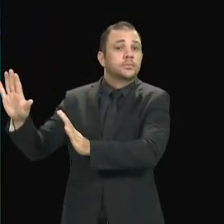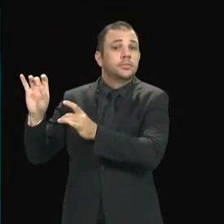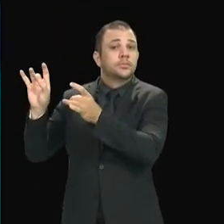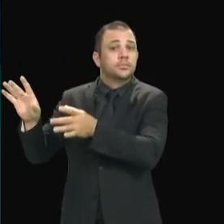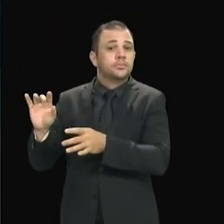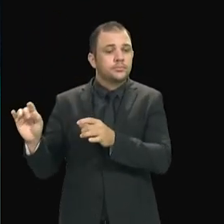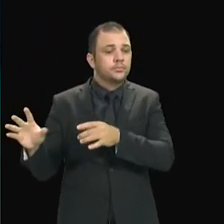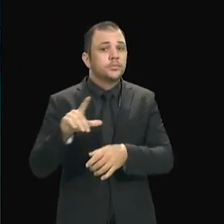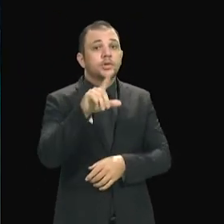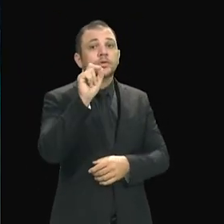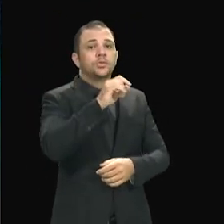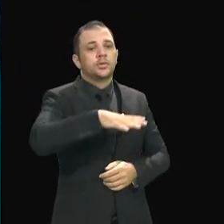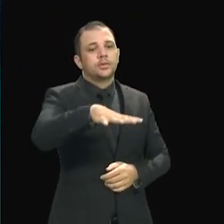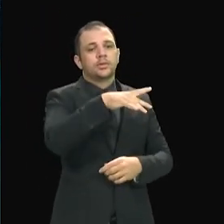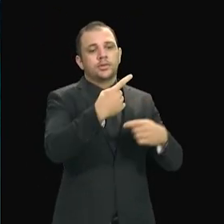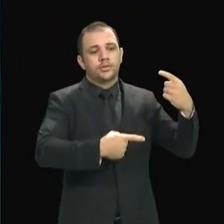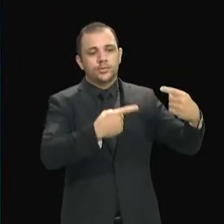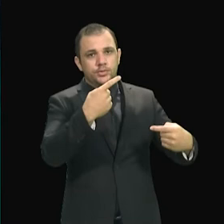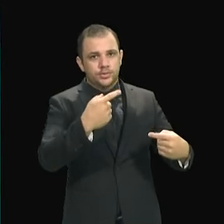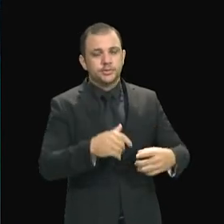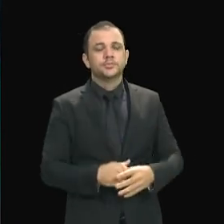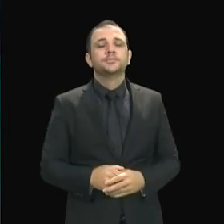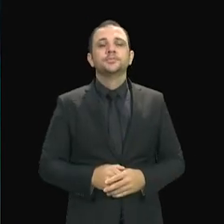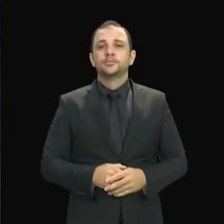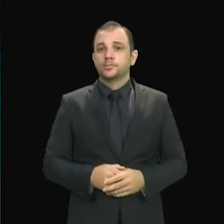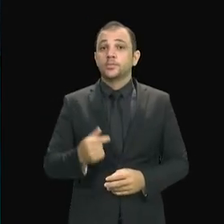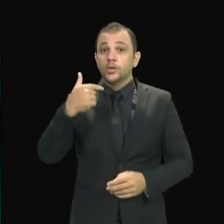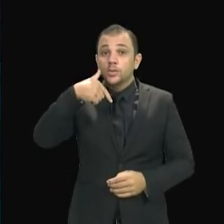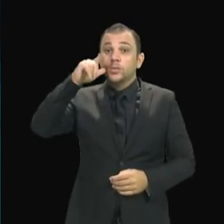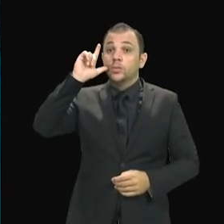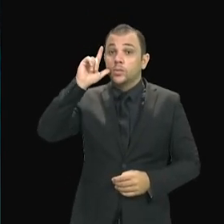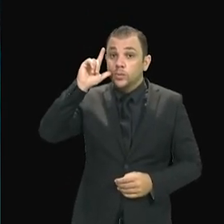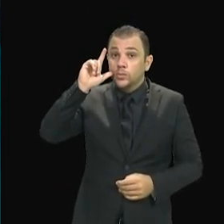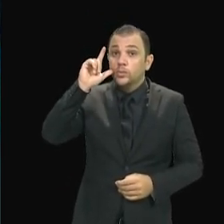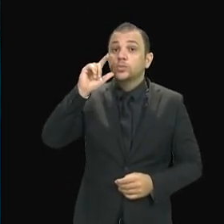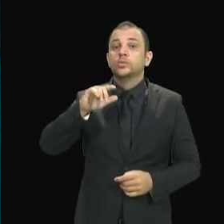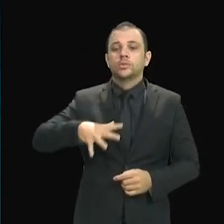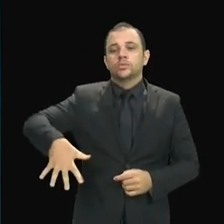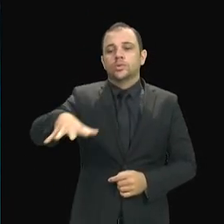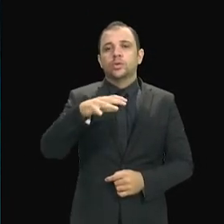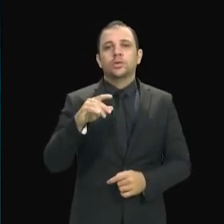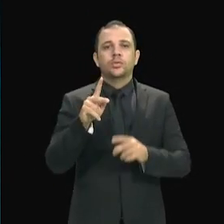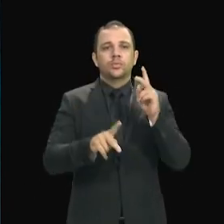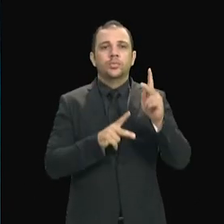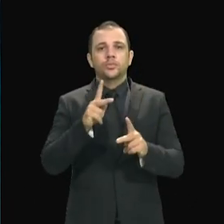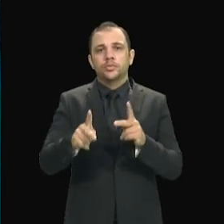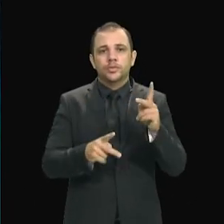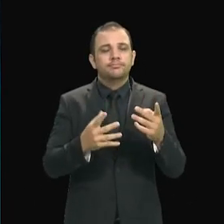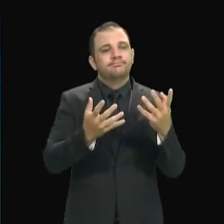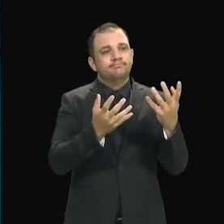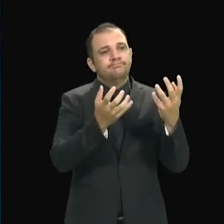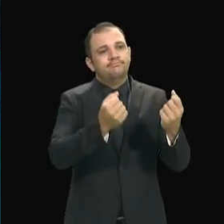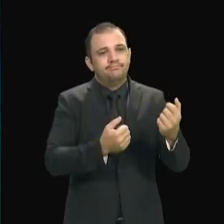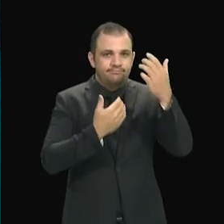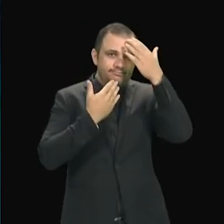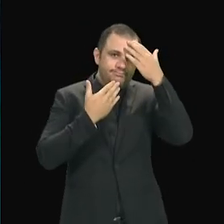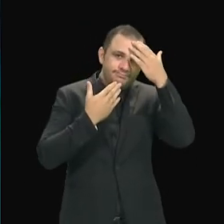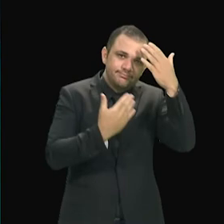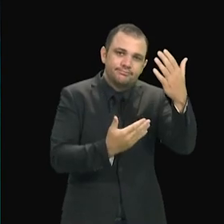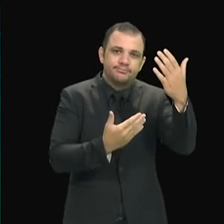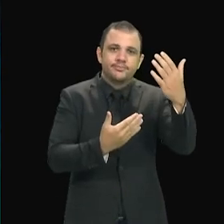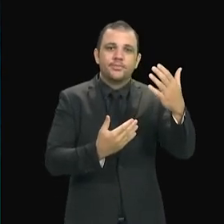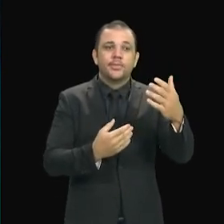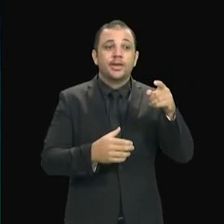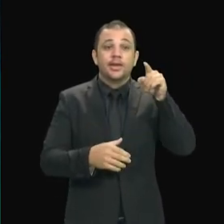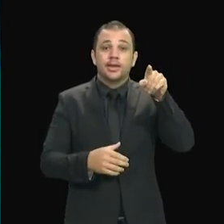povo da nossa região Tocantina reconheceu, valorizou e agradeceu. Aquele homem que deixou a toga